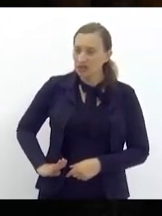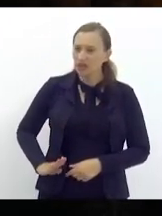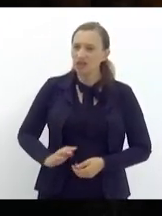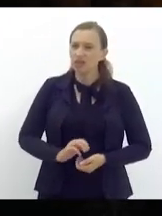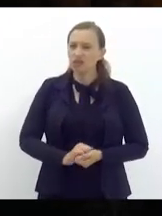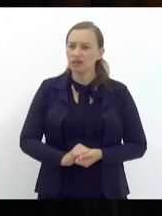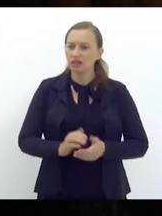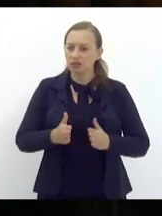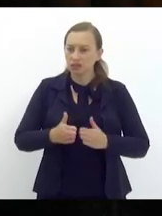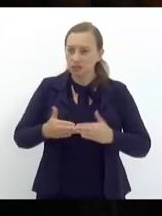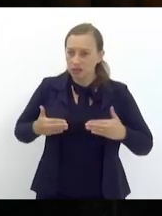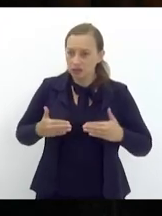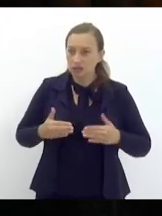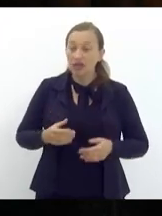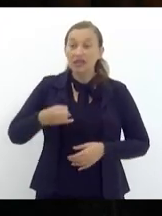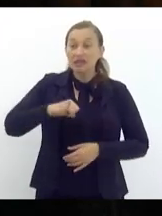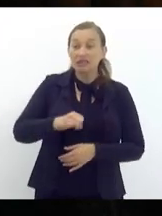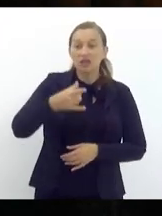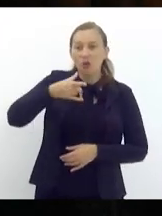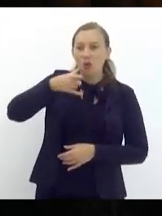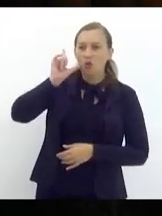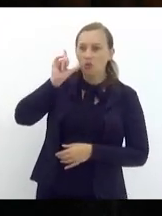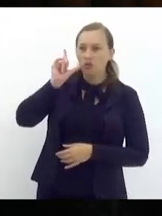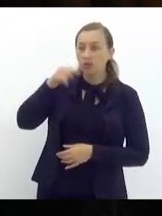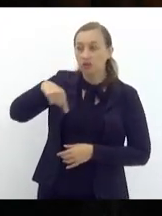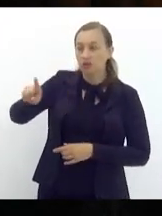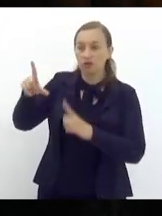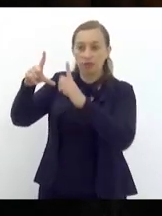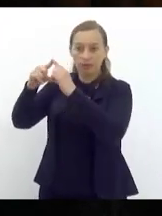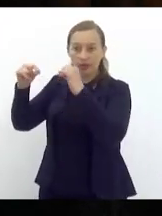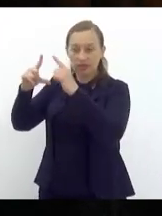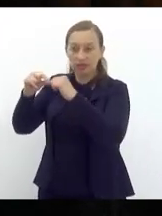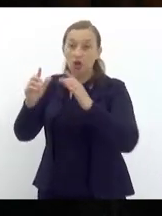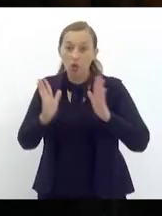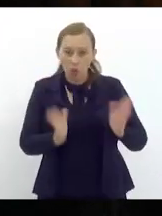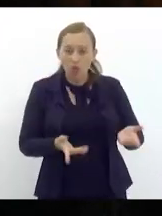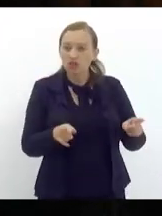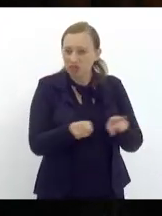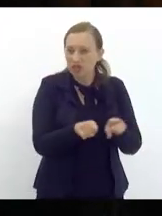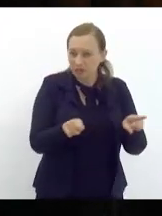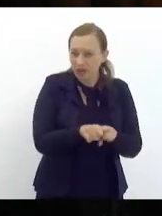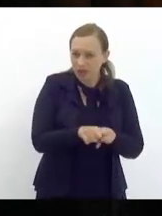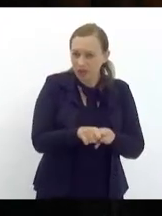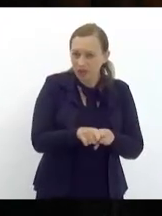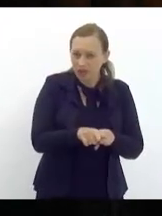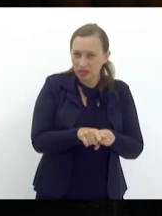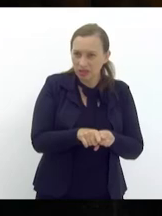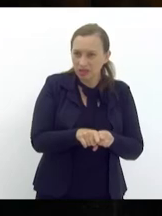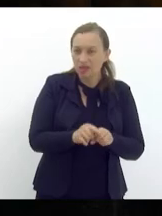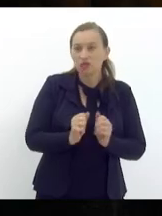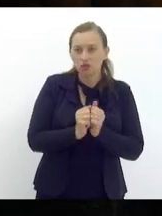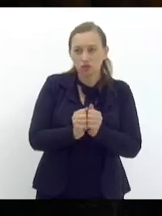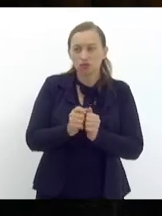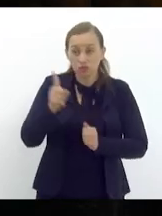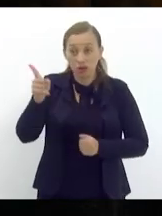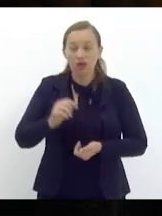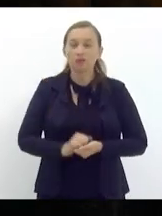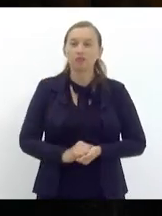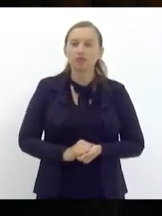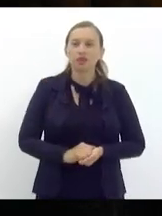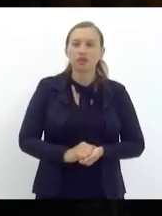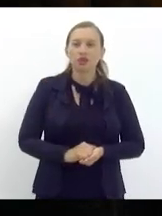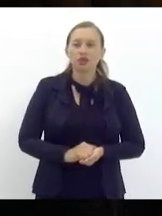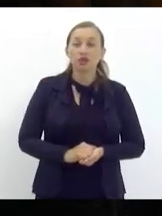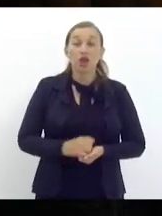se ontem ele estava em Brasília hoje também lá estará e vindo há pouco